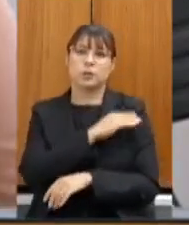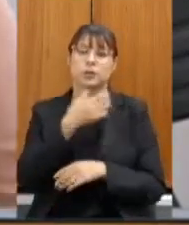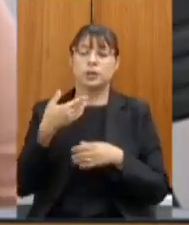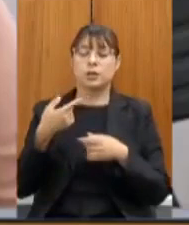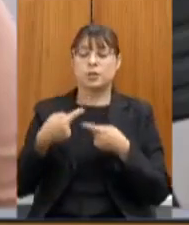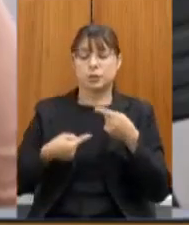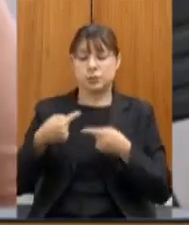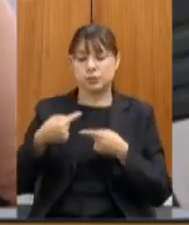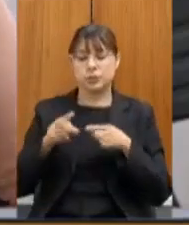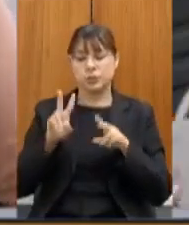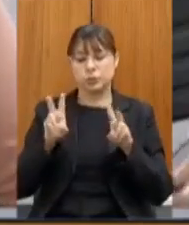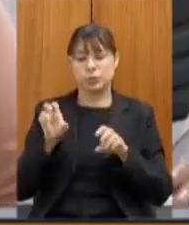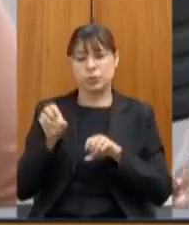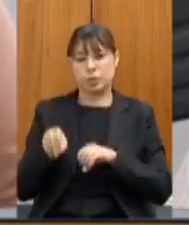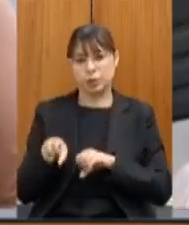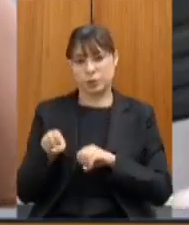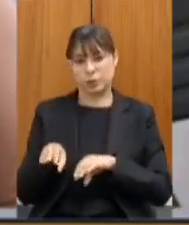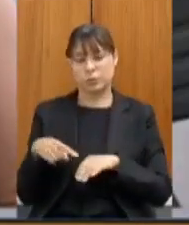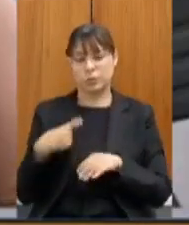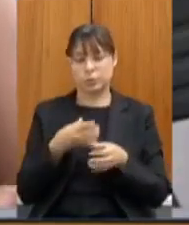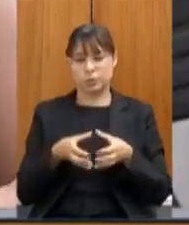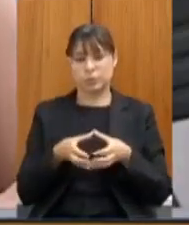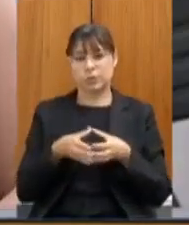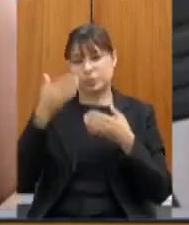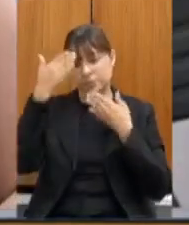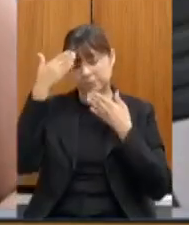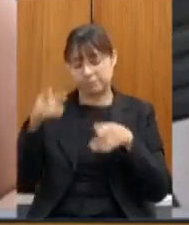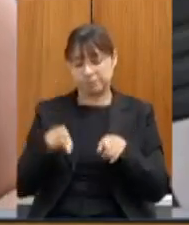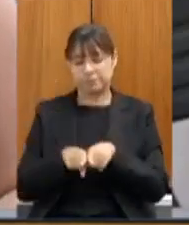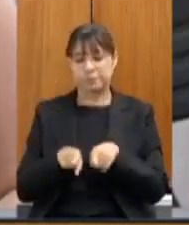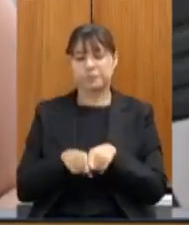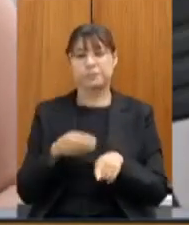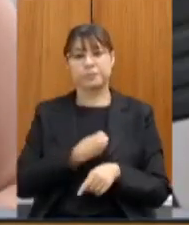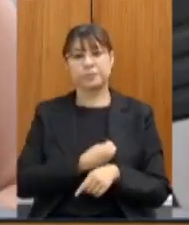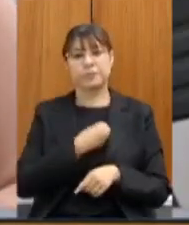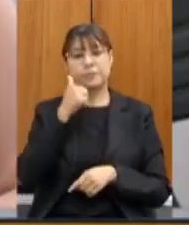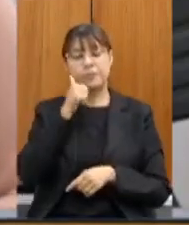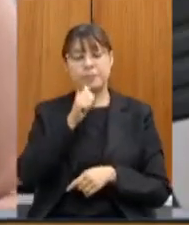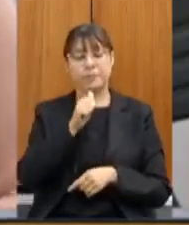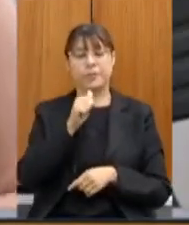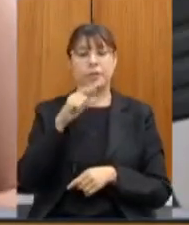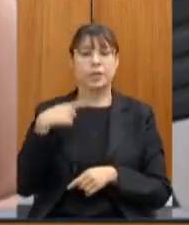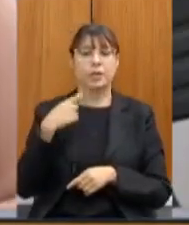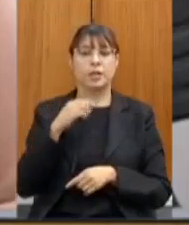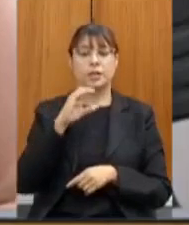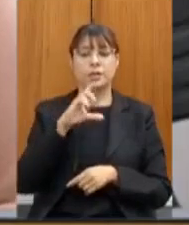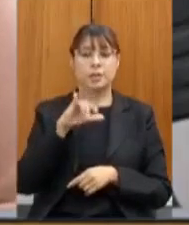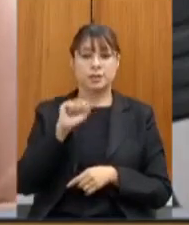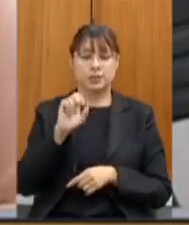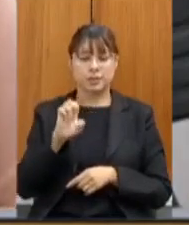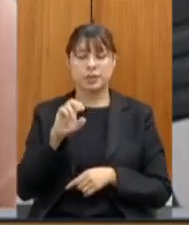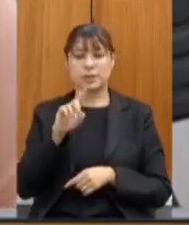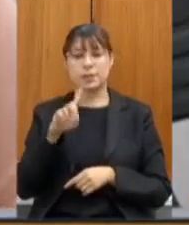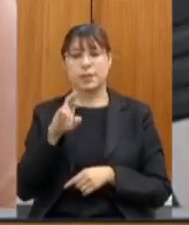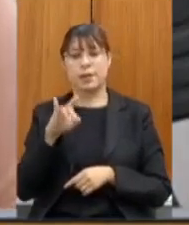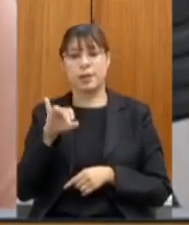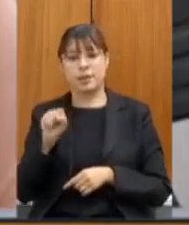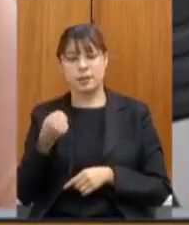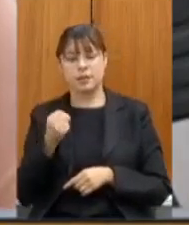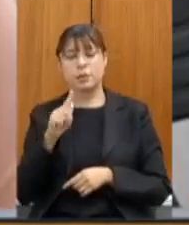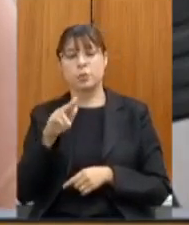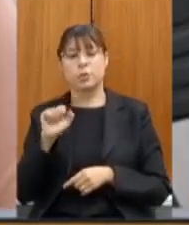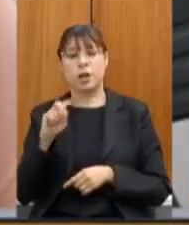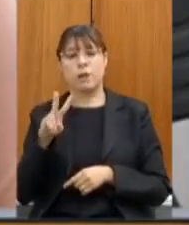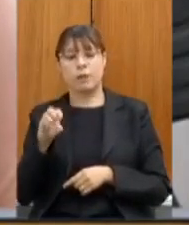aqui da nossa comissão agradecer também a presença da deputada Celise Laviola deputado Zé Reis deputado Gustavo